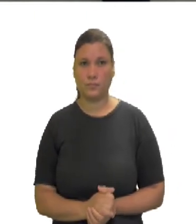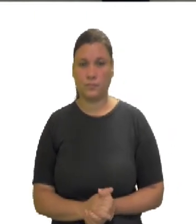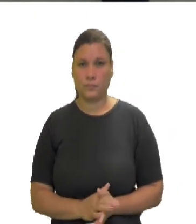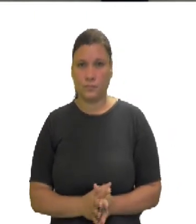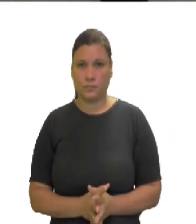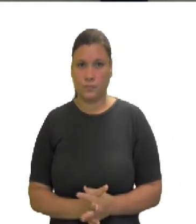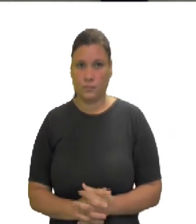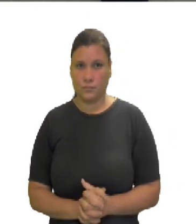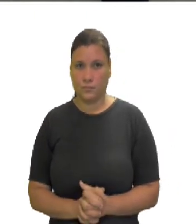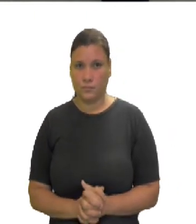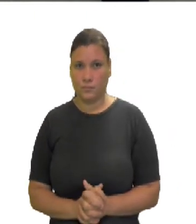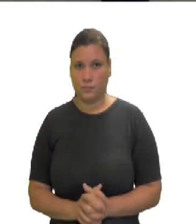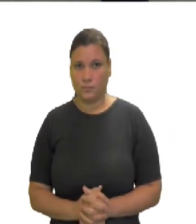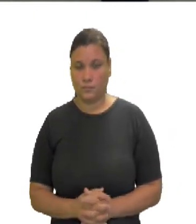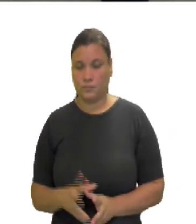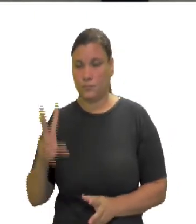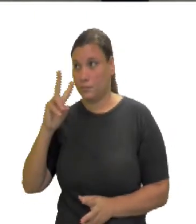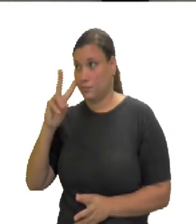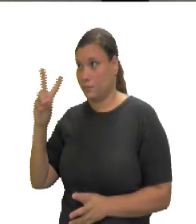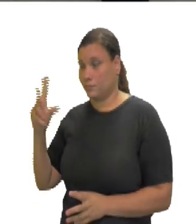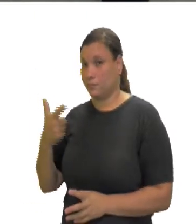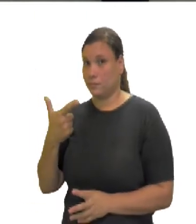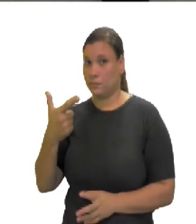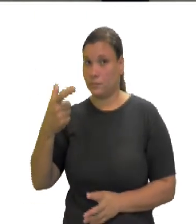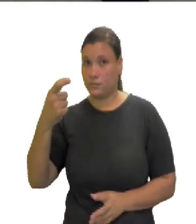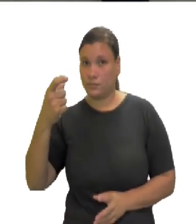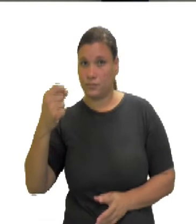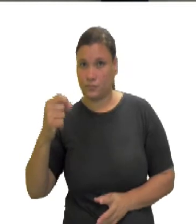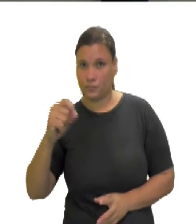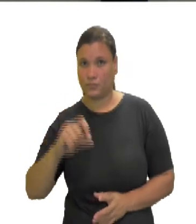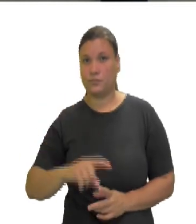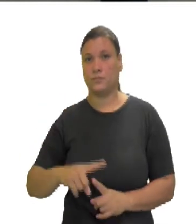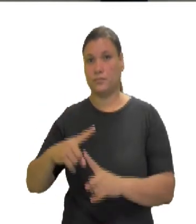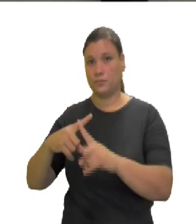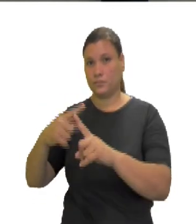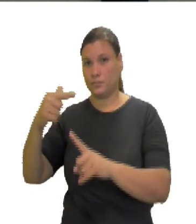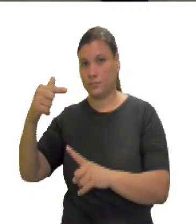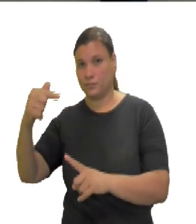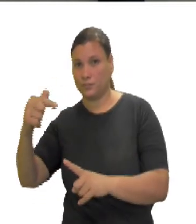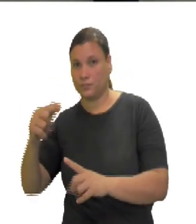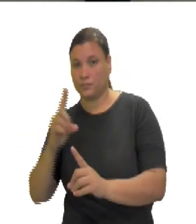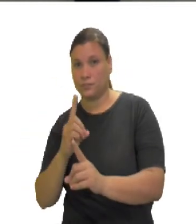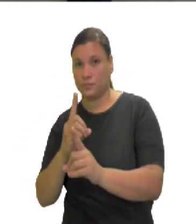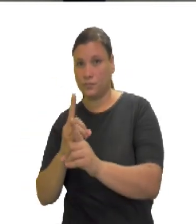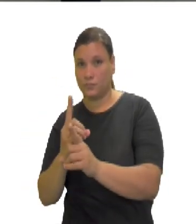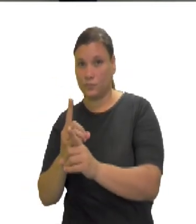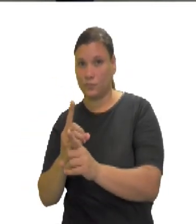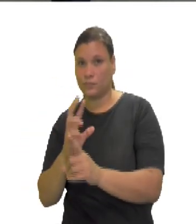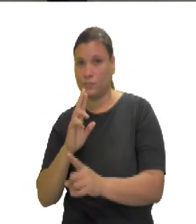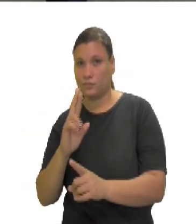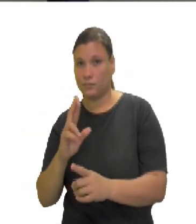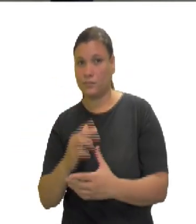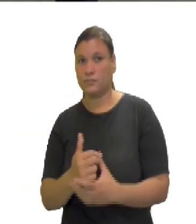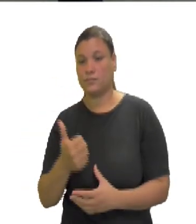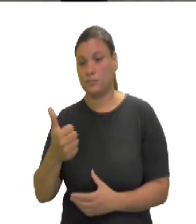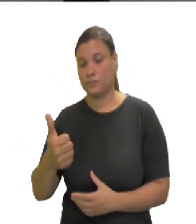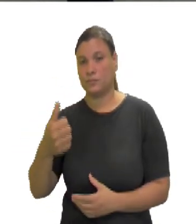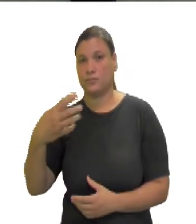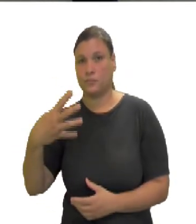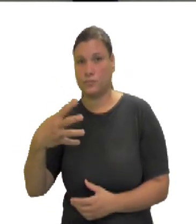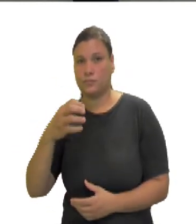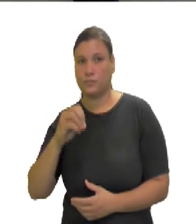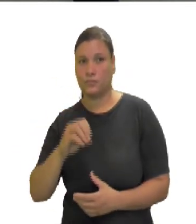20 vezes 7. 0, 2 vezes 7, 14. 140. 140.